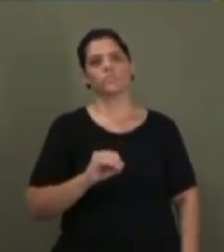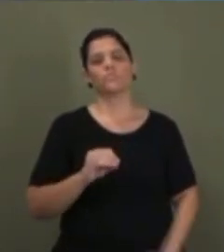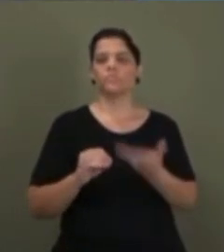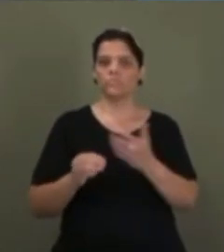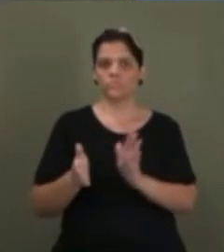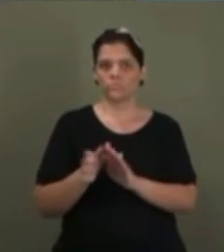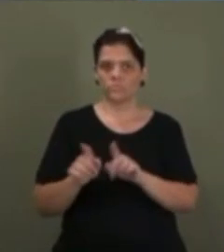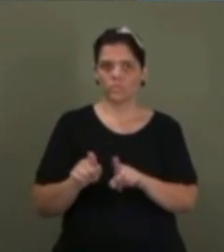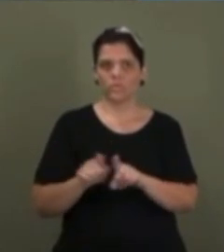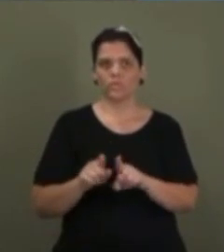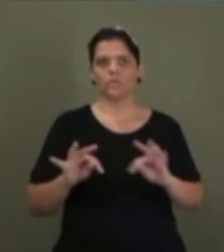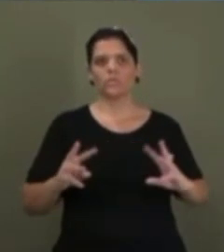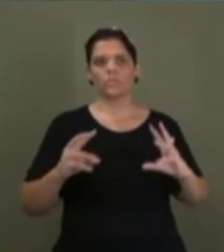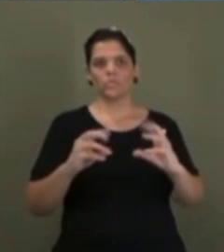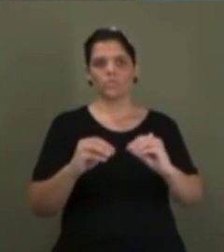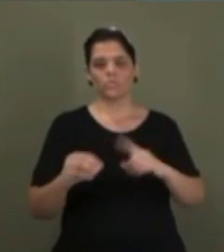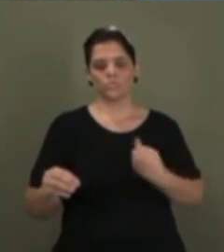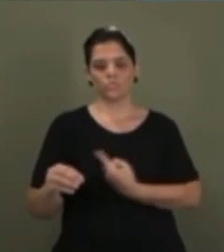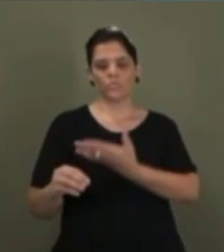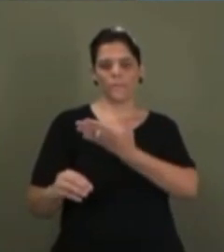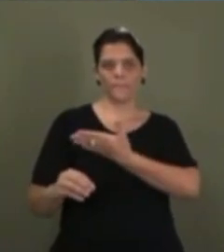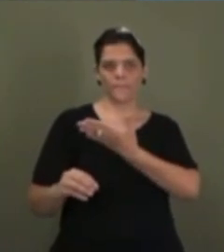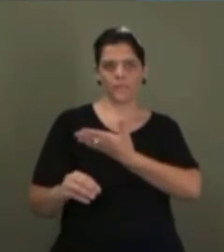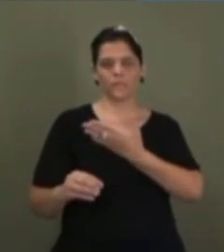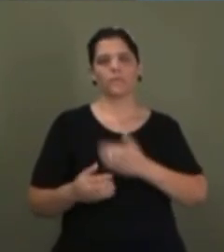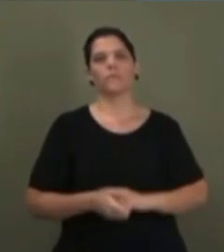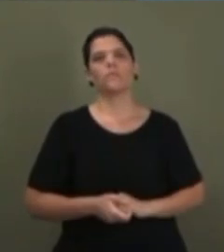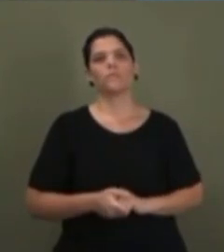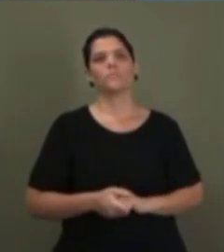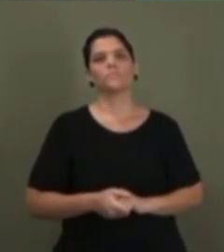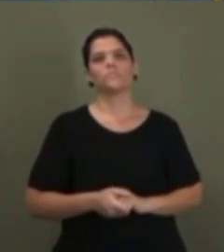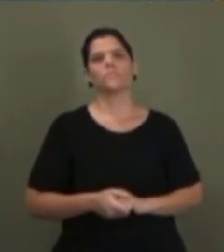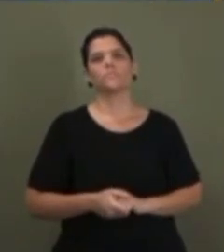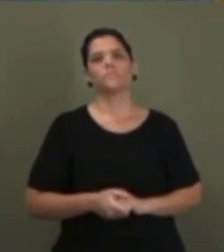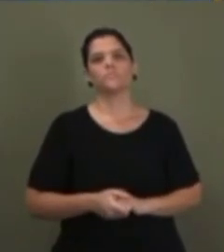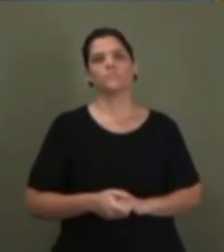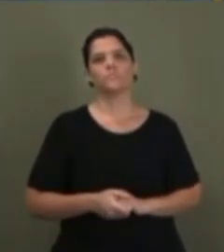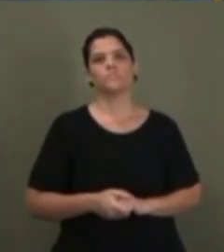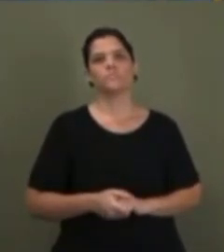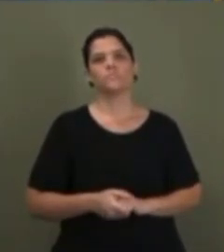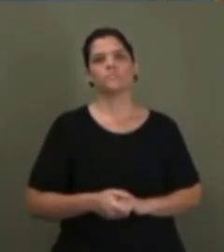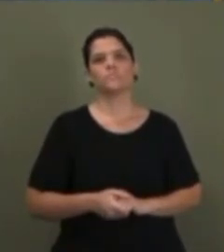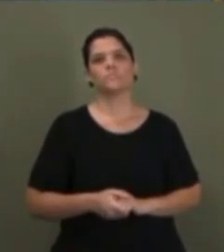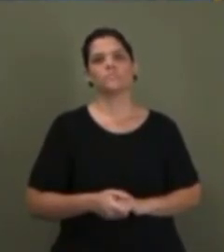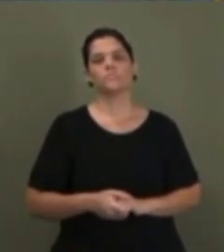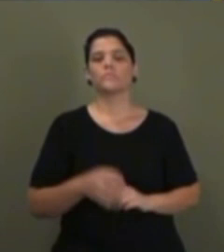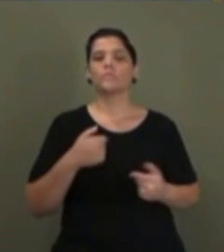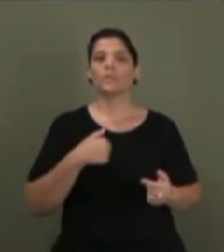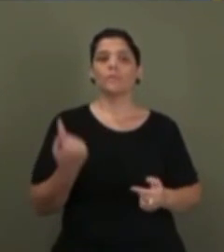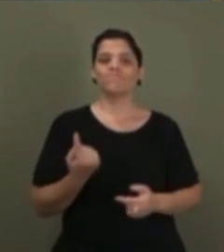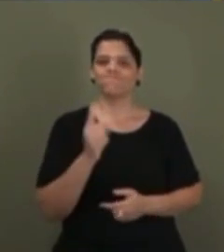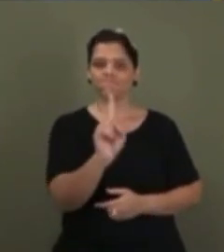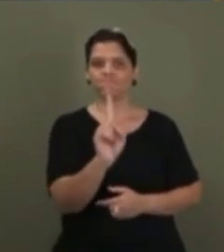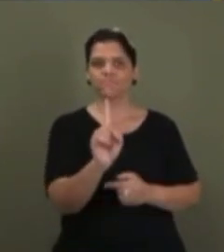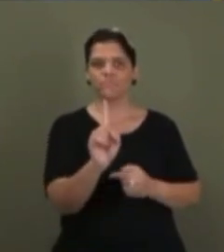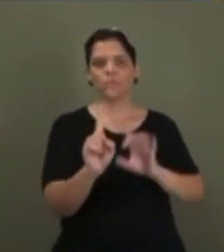os nossos colegas prefeitos e presidentes das associações regionais. Eu dirijo esta casa não apenas